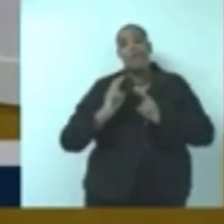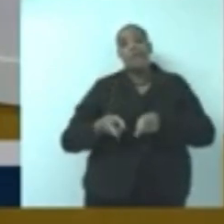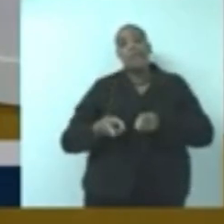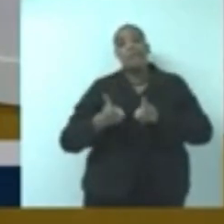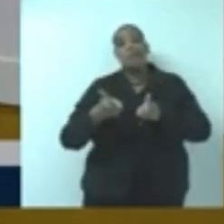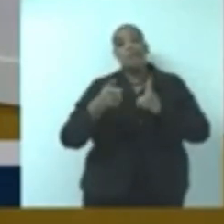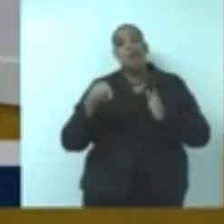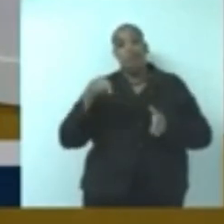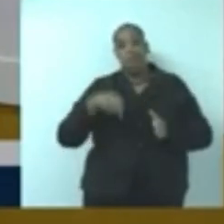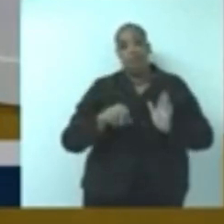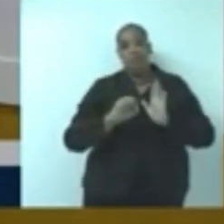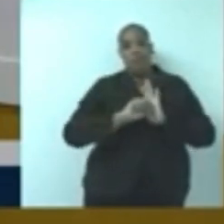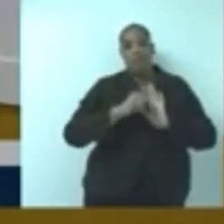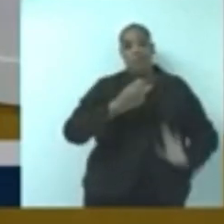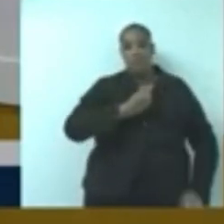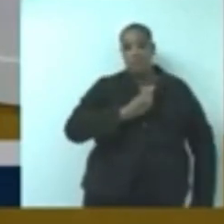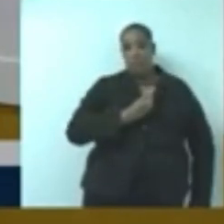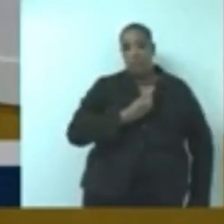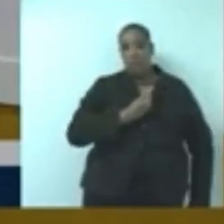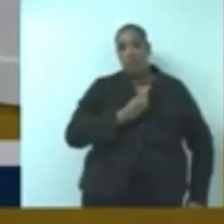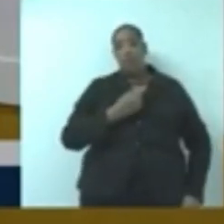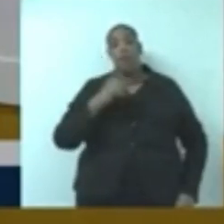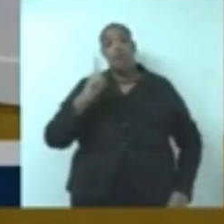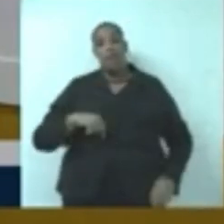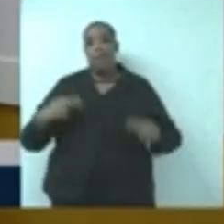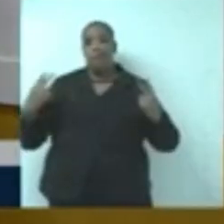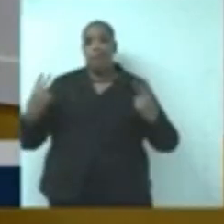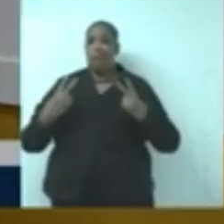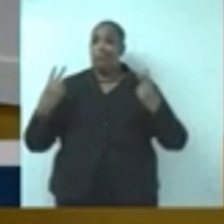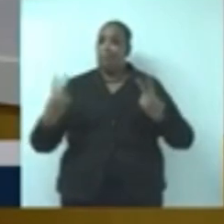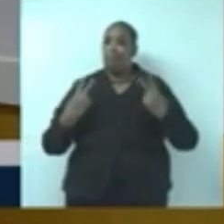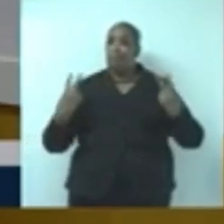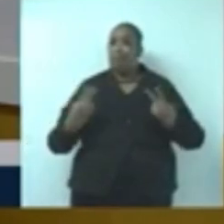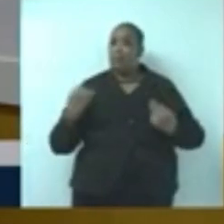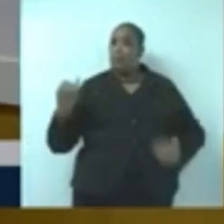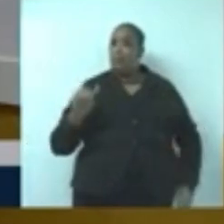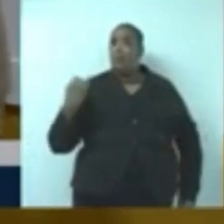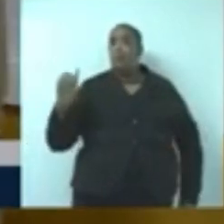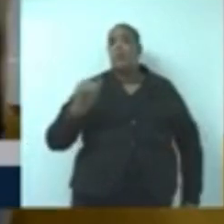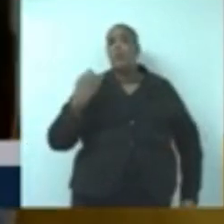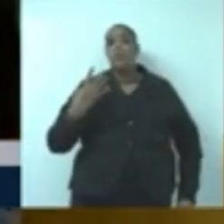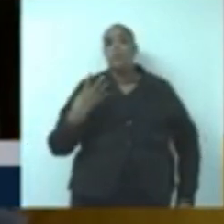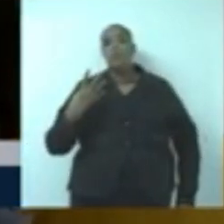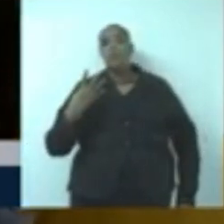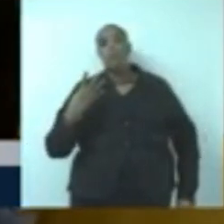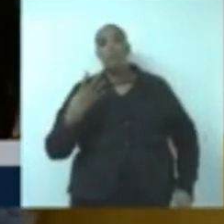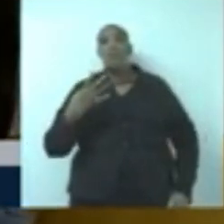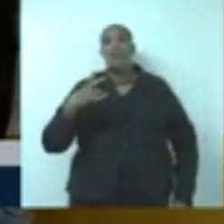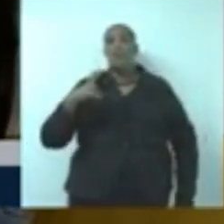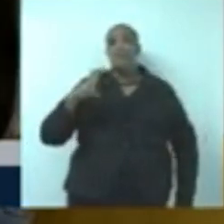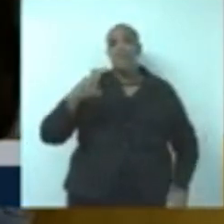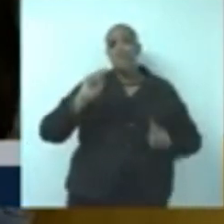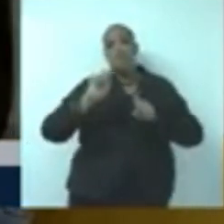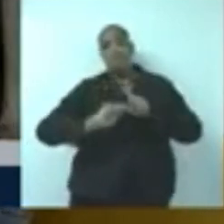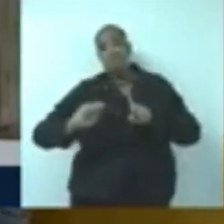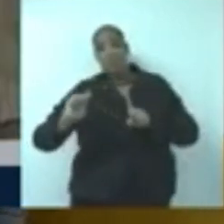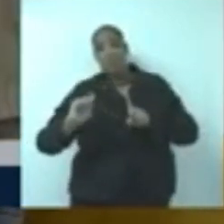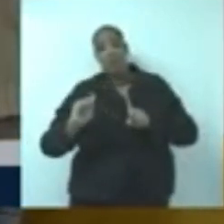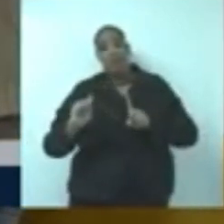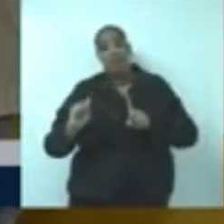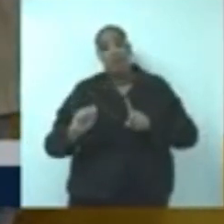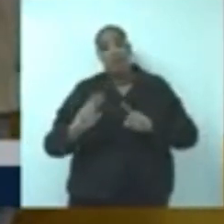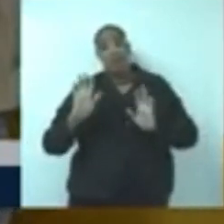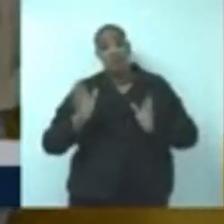continuidade aqui em São Gonçalo. Então, é um feito histórico, vereador Alexandre Gomes. Em 4, 5 meses de mandato,